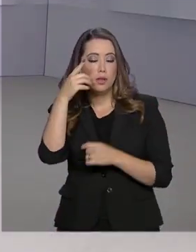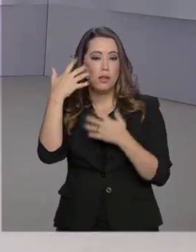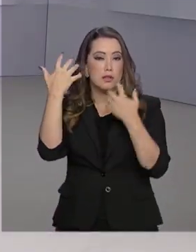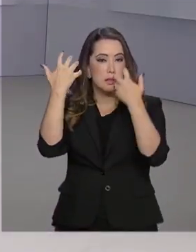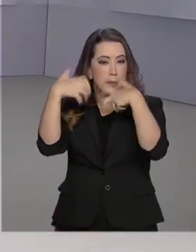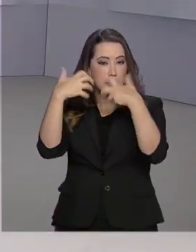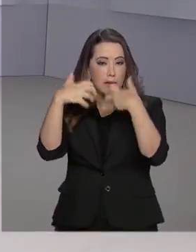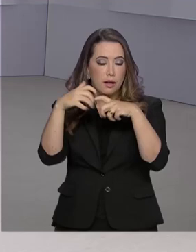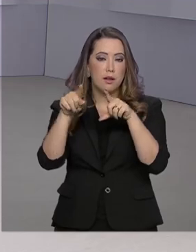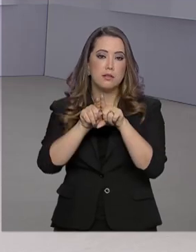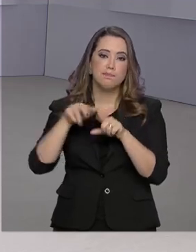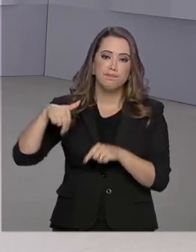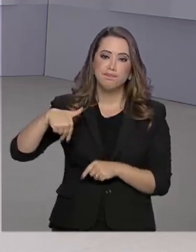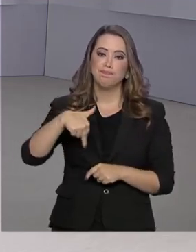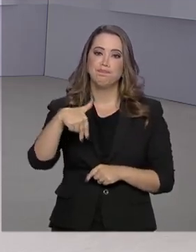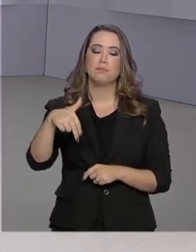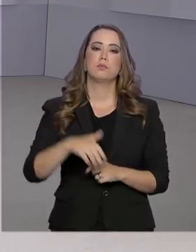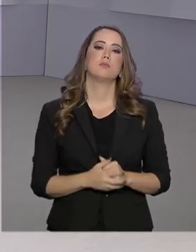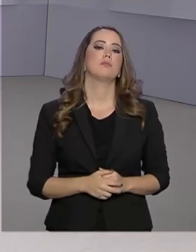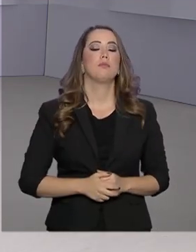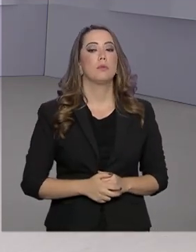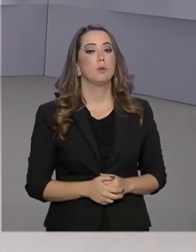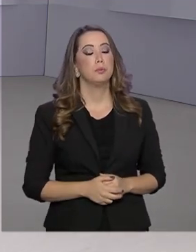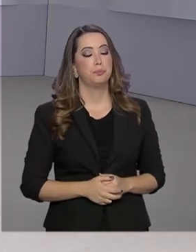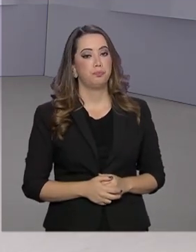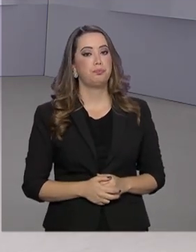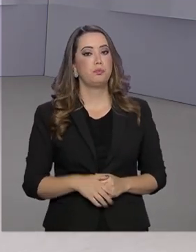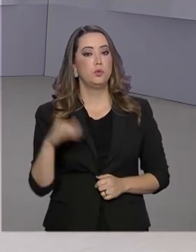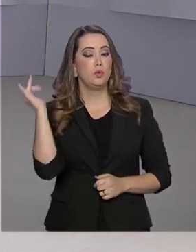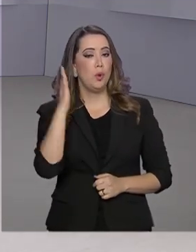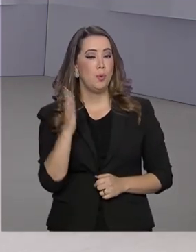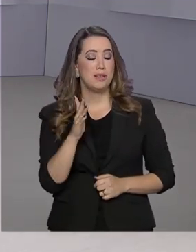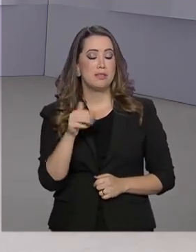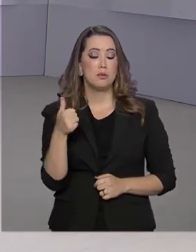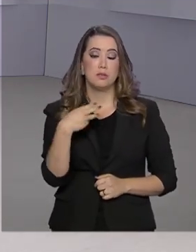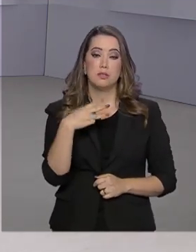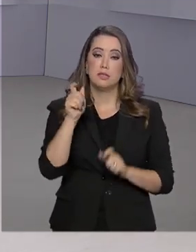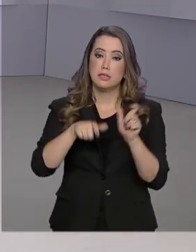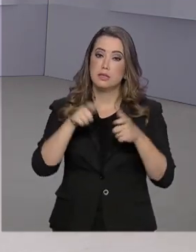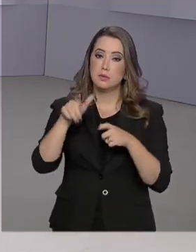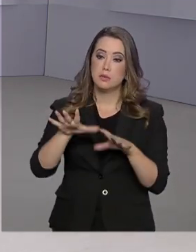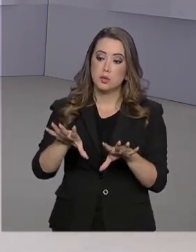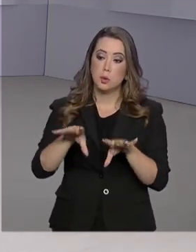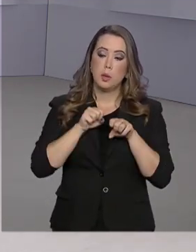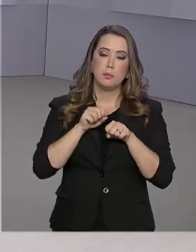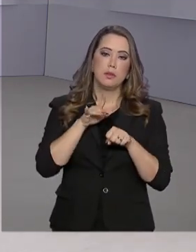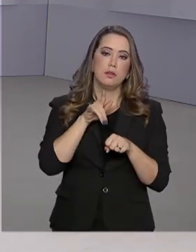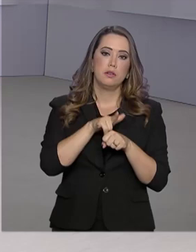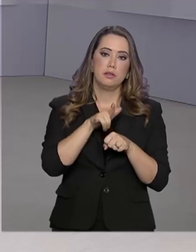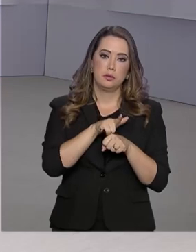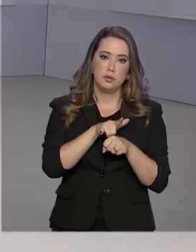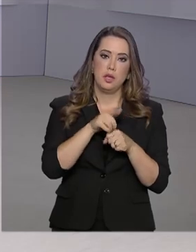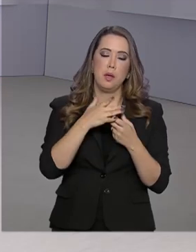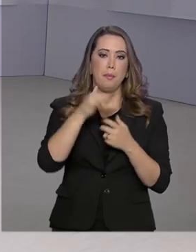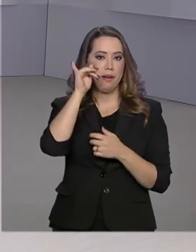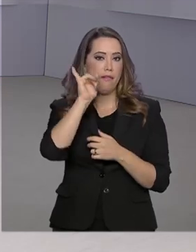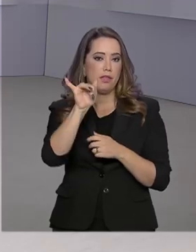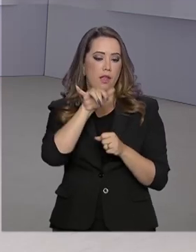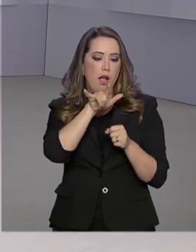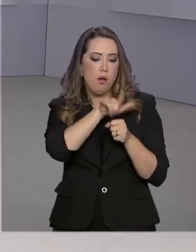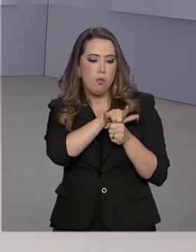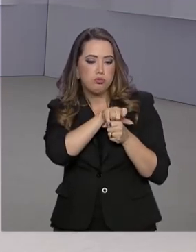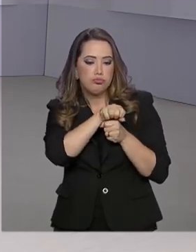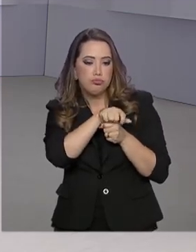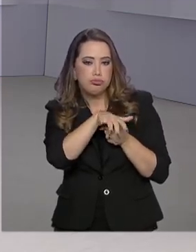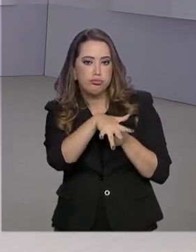Falando em saúde, o Brasil tem 13 casos confirmados da doença Covid-19. E para evitar que o coronavírus se espalhe, o